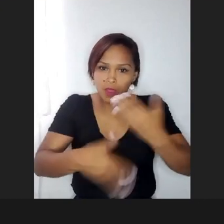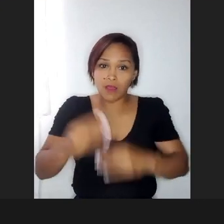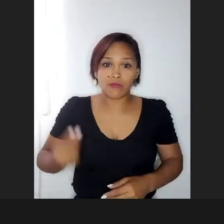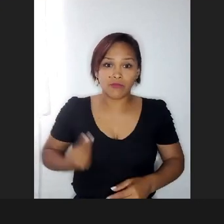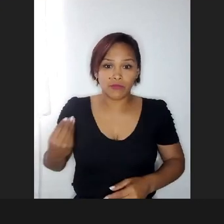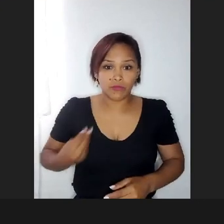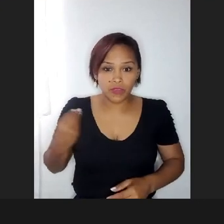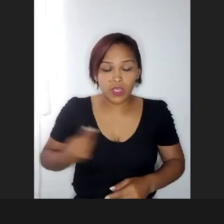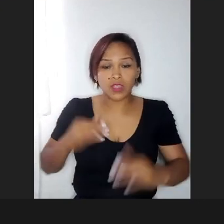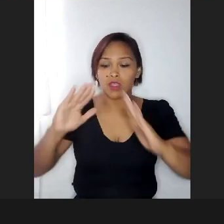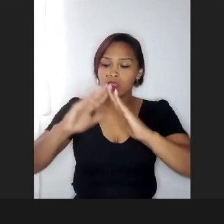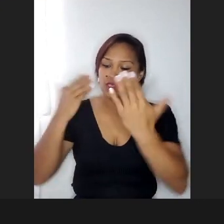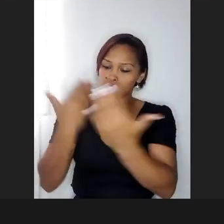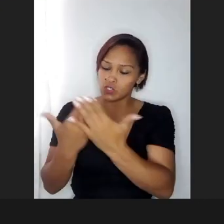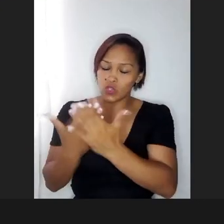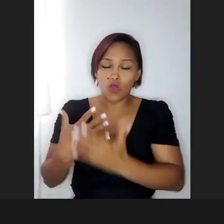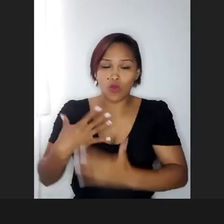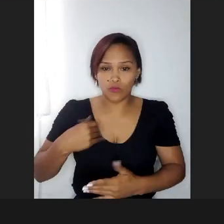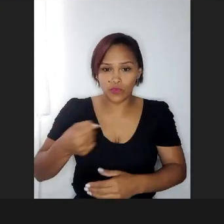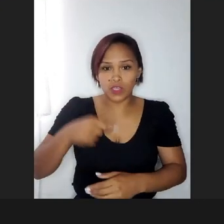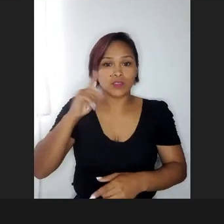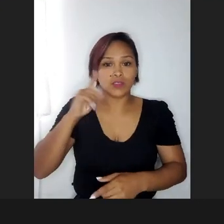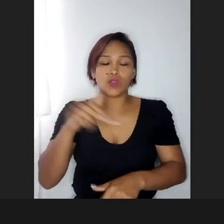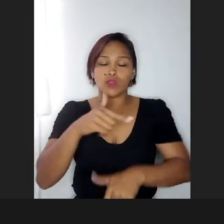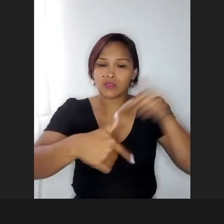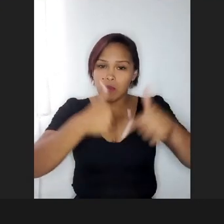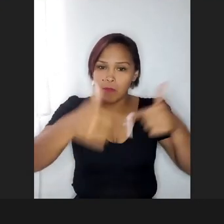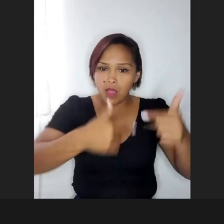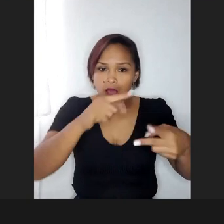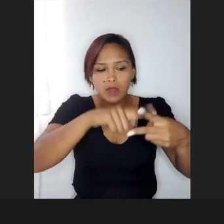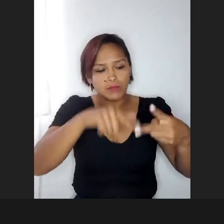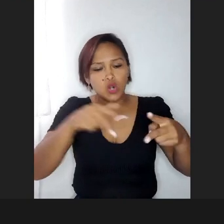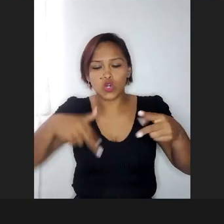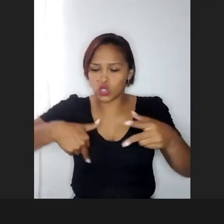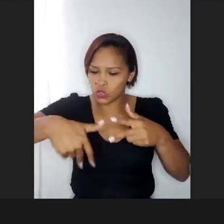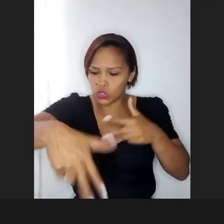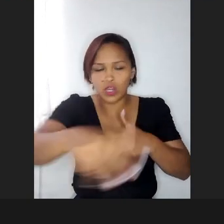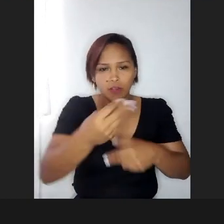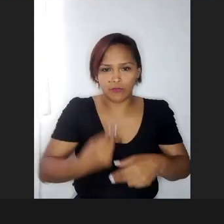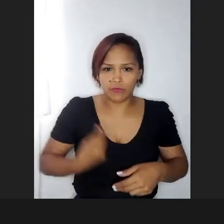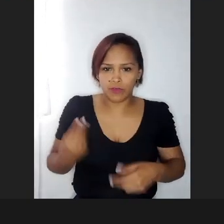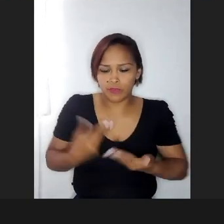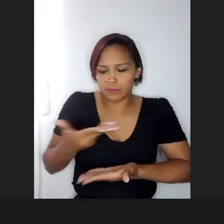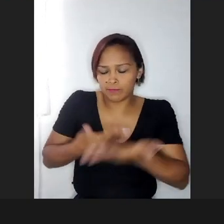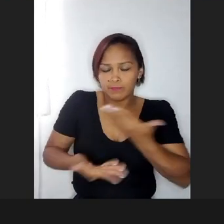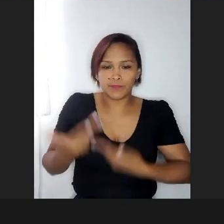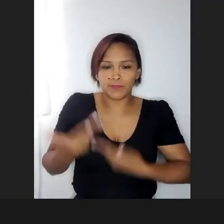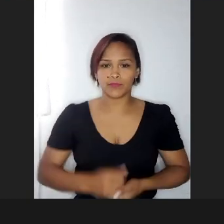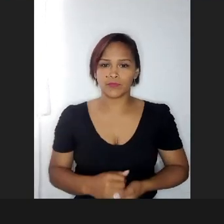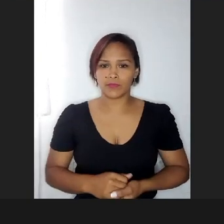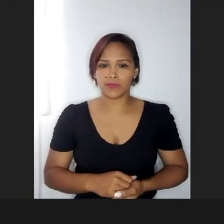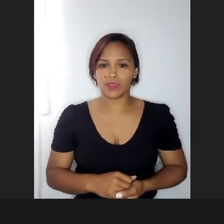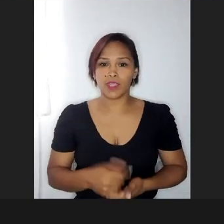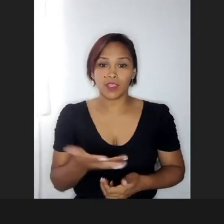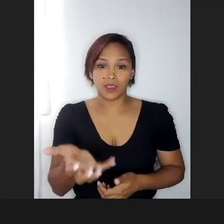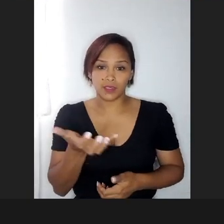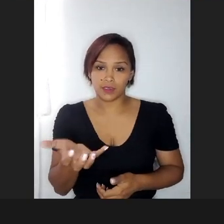nas escolas dos nossos filhos, no nosso trabalho, por onde a gente passa, né, e eu queria